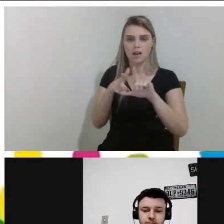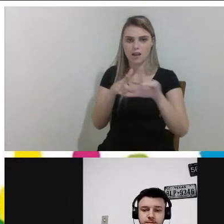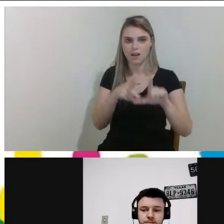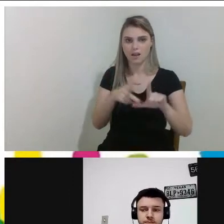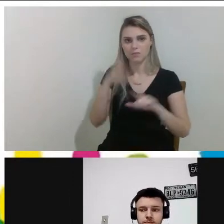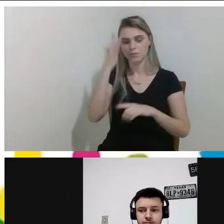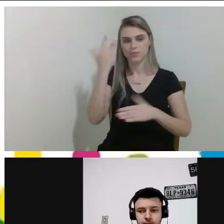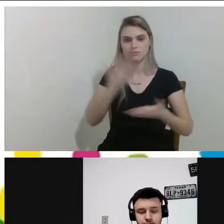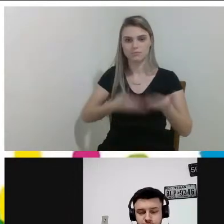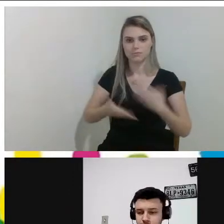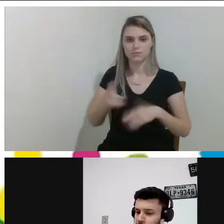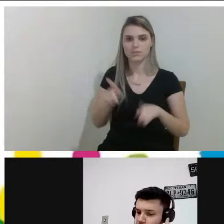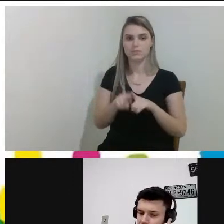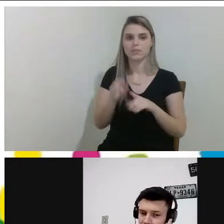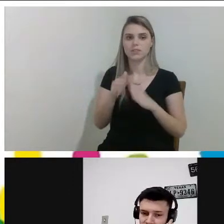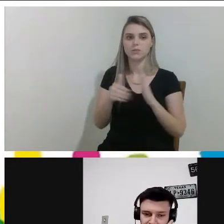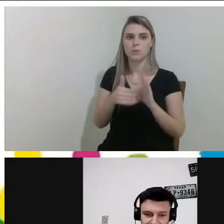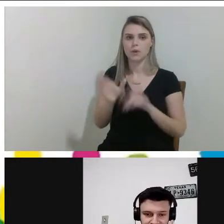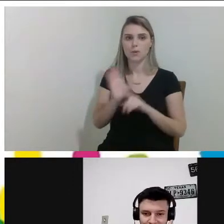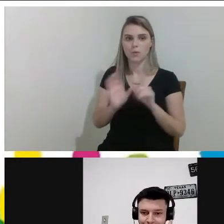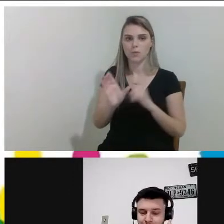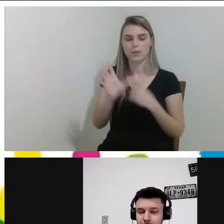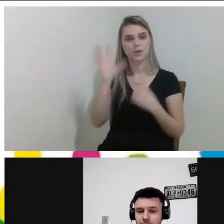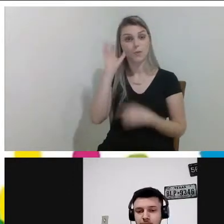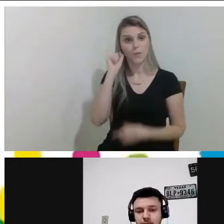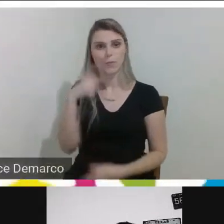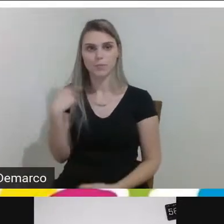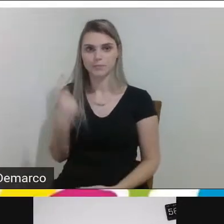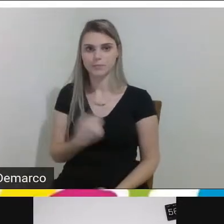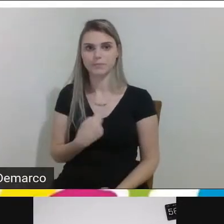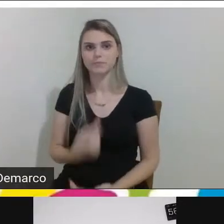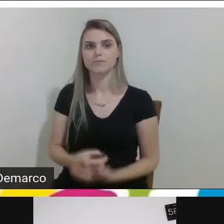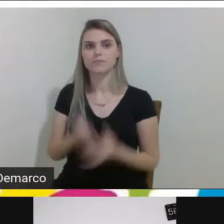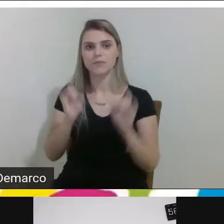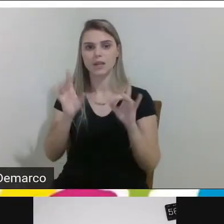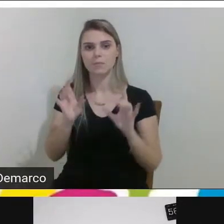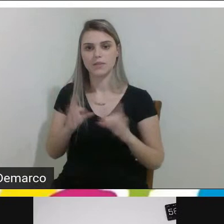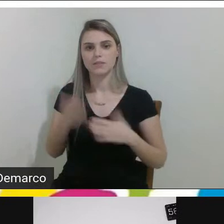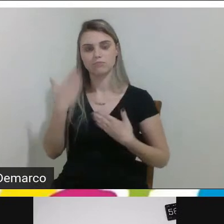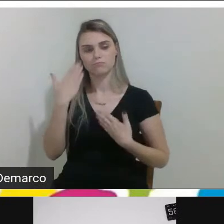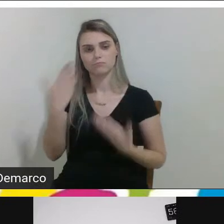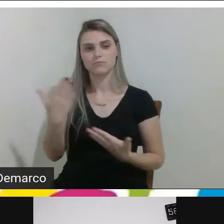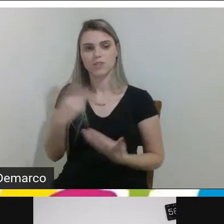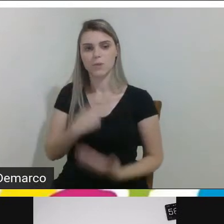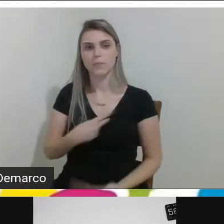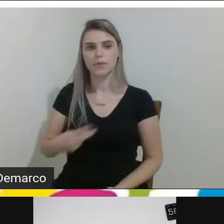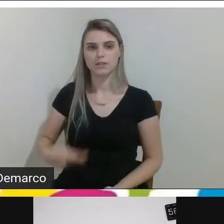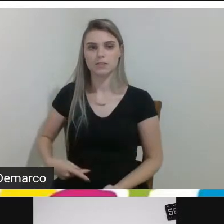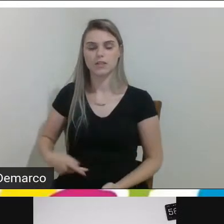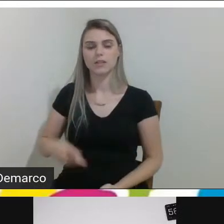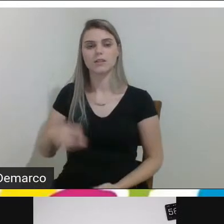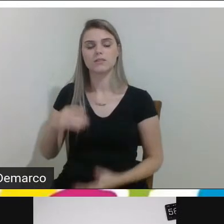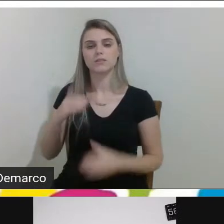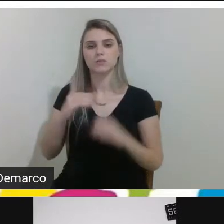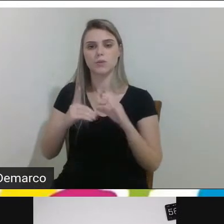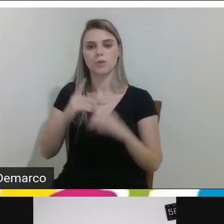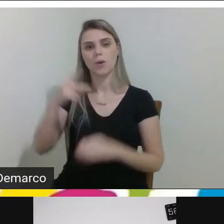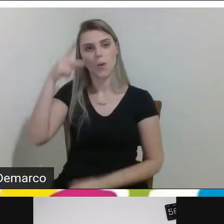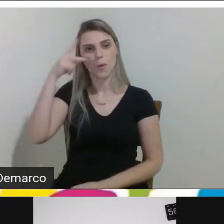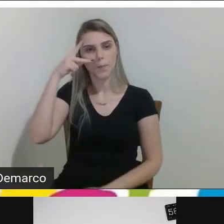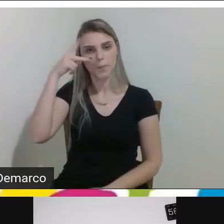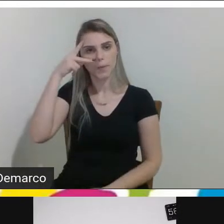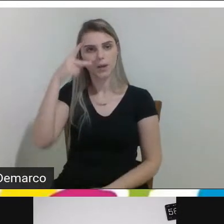aqui a toda a nossa comunidade que nos ouve especial agradeço ao presidente do Conde então o senhor Paulo